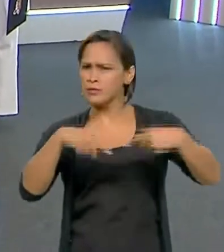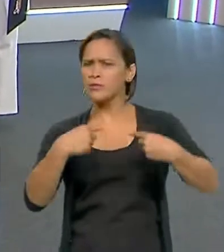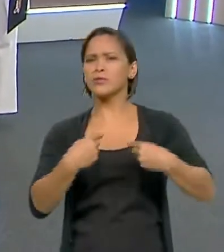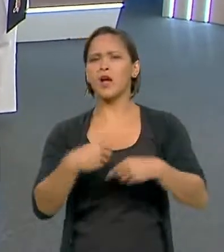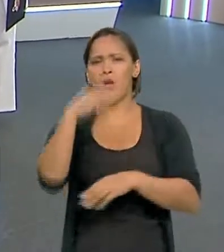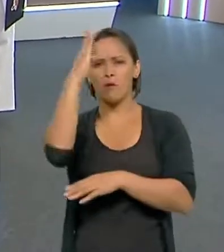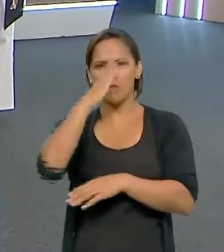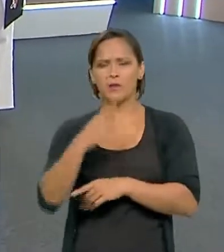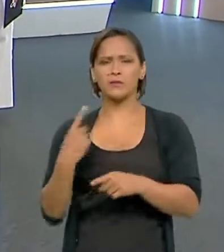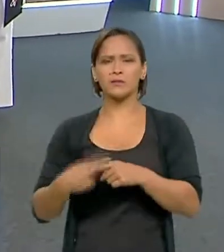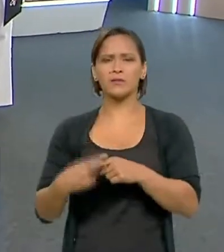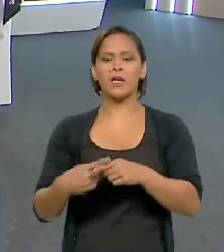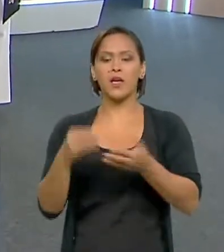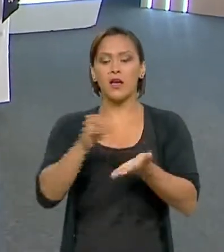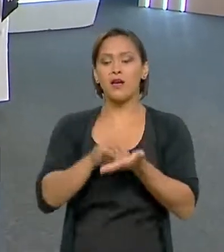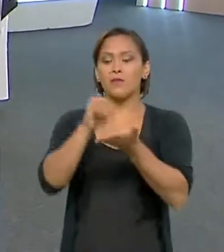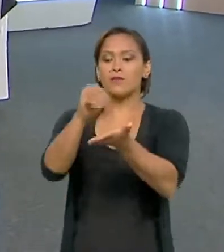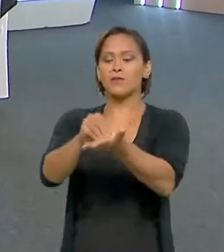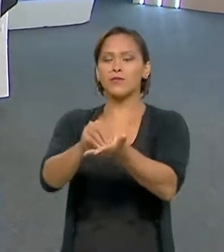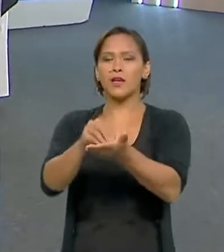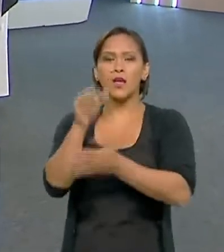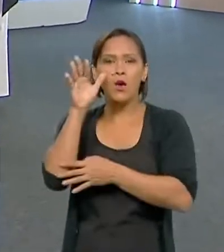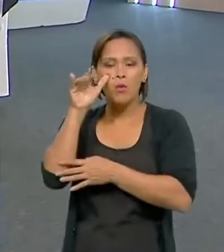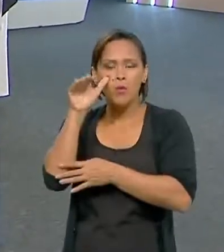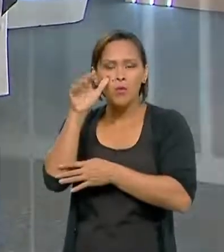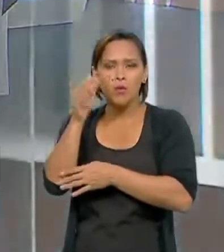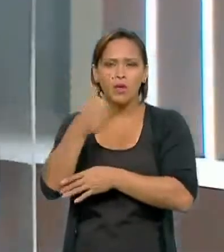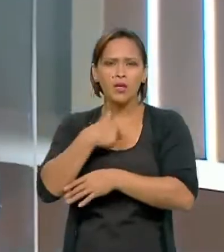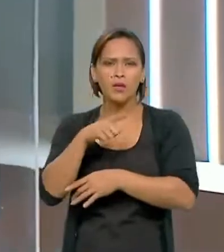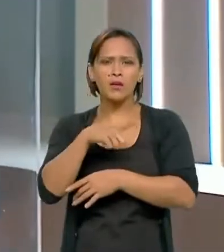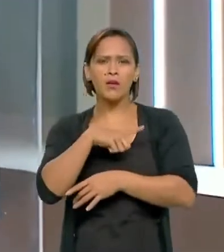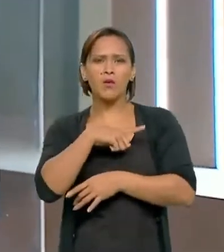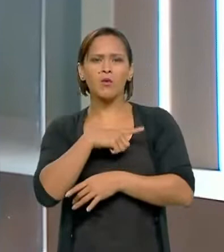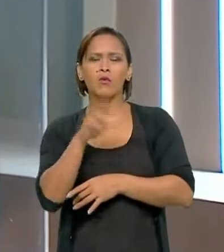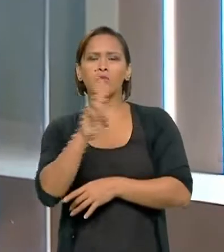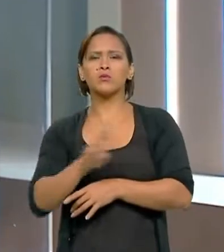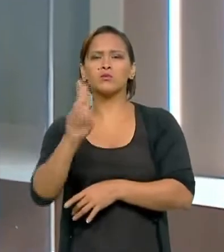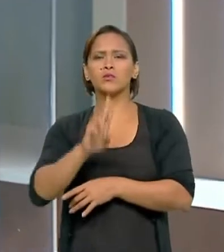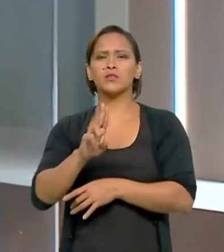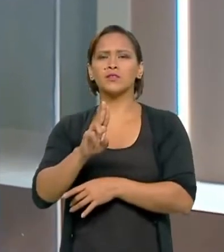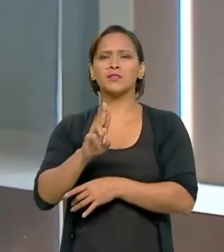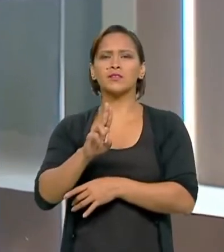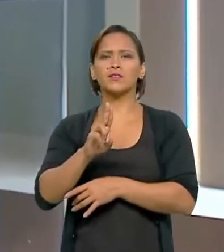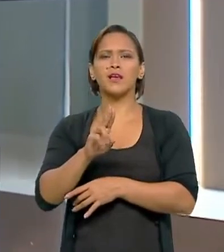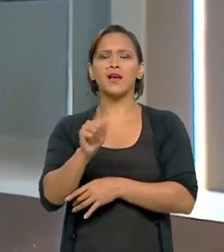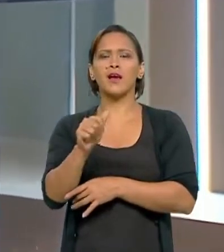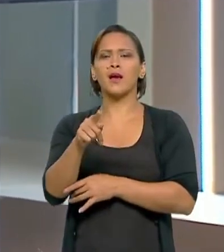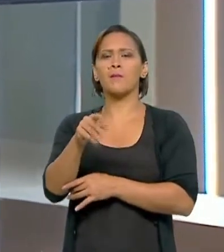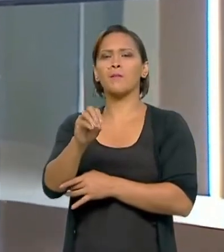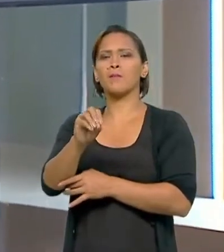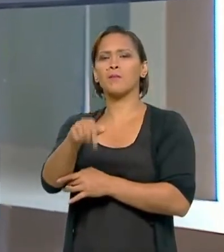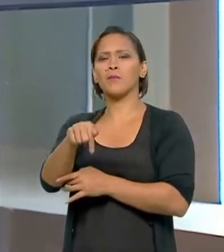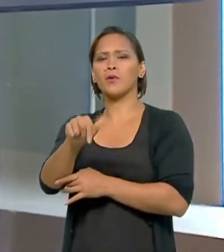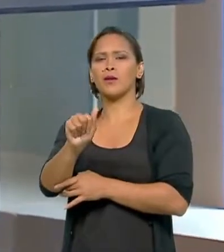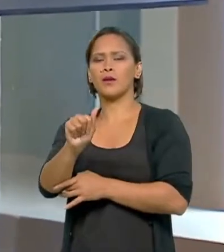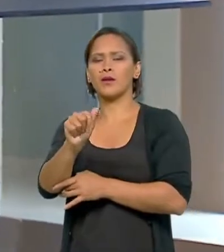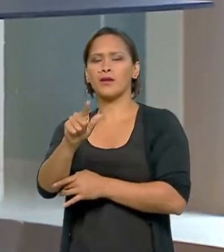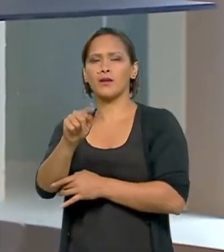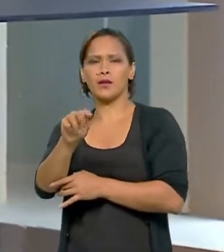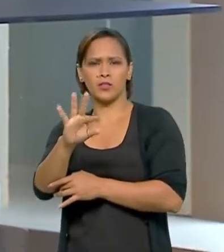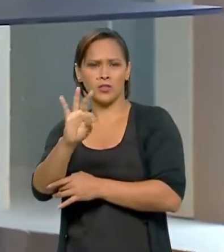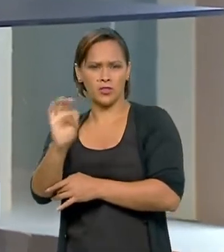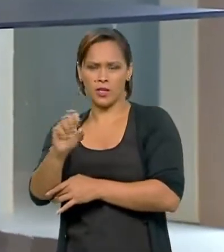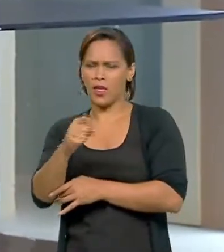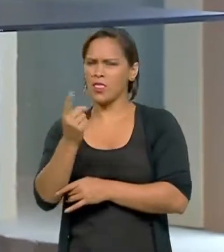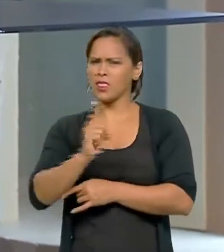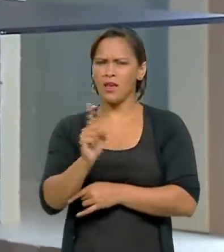porque tínhamos ido fazer espionagem. Ou o termo que gostam de usar, que arapongagem. Não nada disso. Os